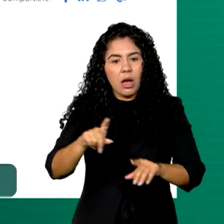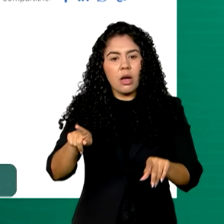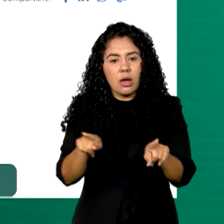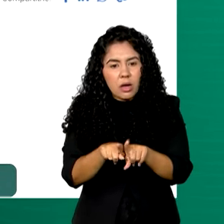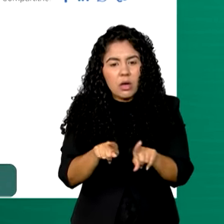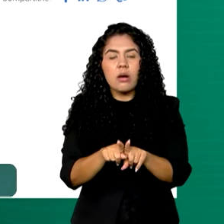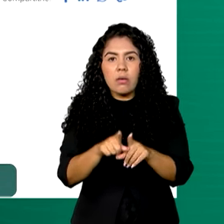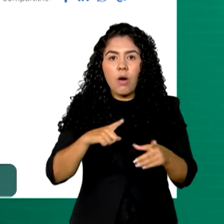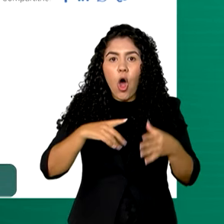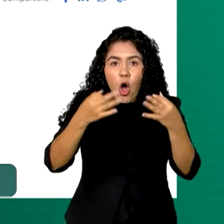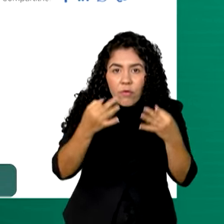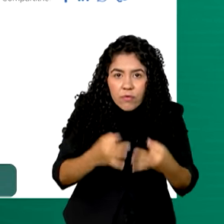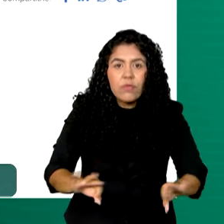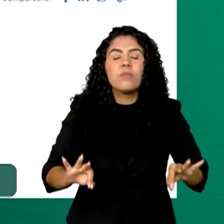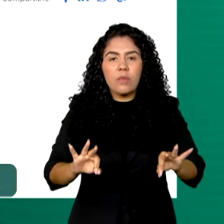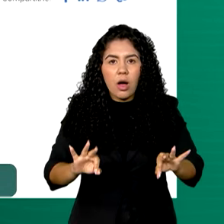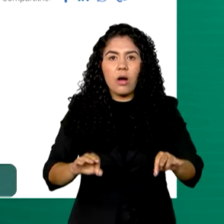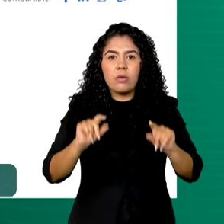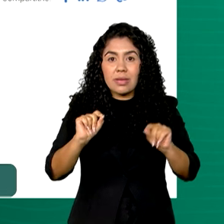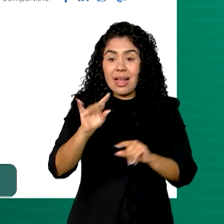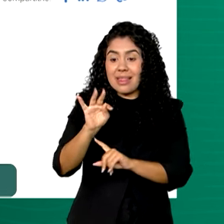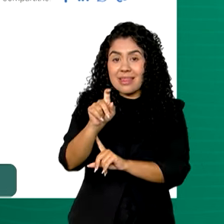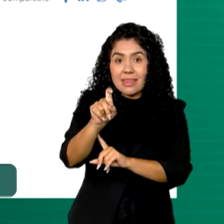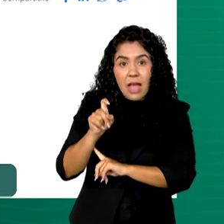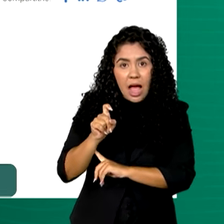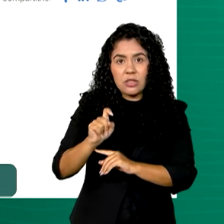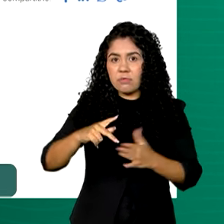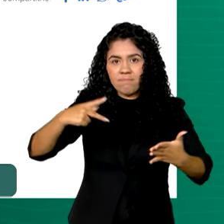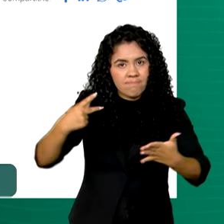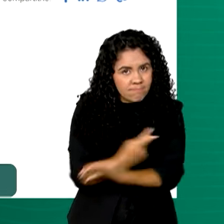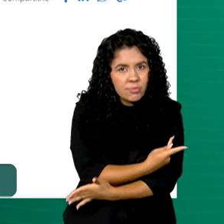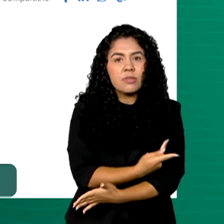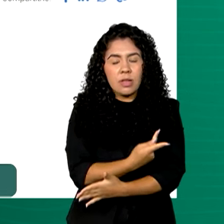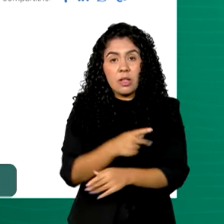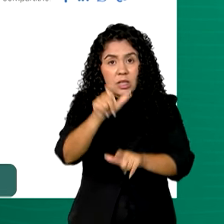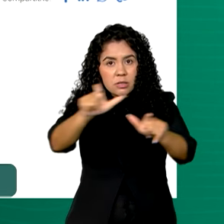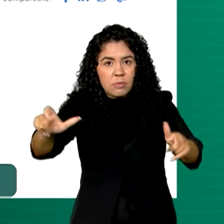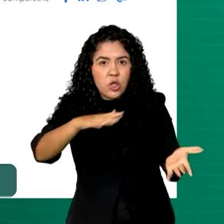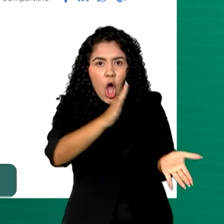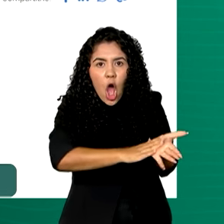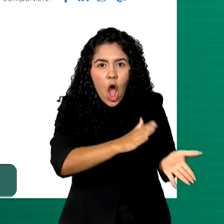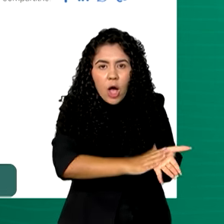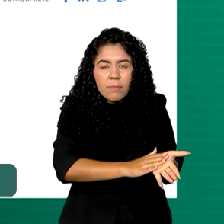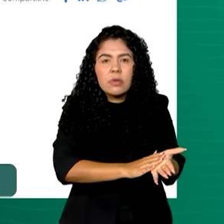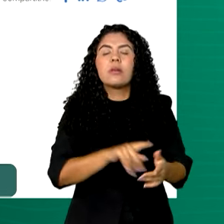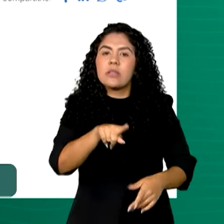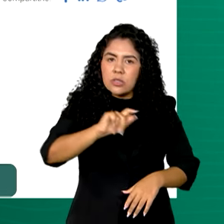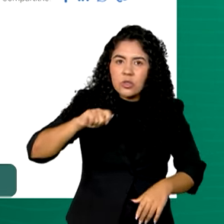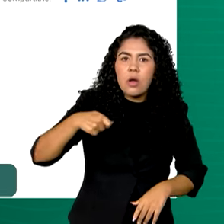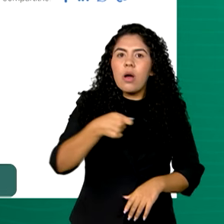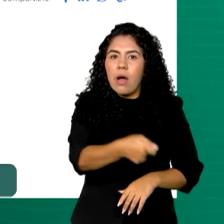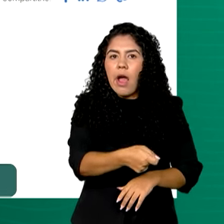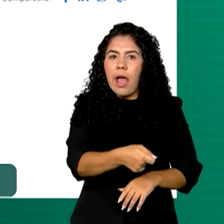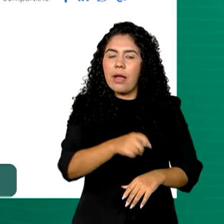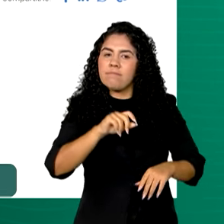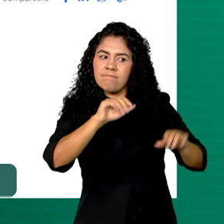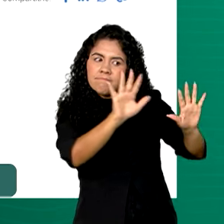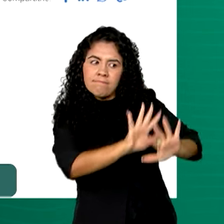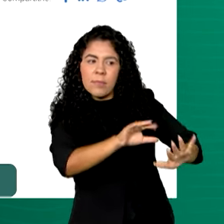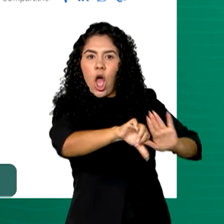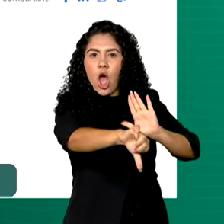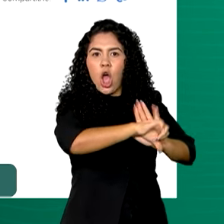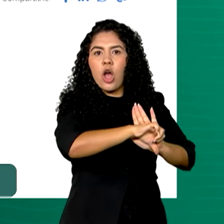e afirmou que o próprio pagamento da taxa indevida cobrada pelos golpistas já representa conduta criminosa.